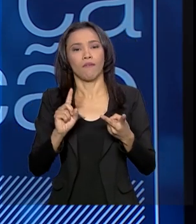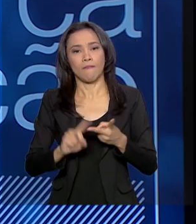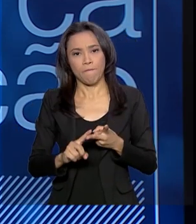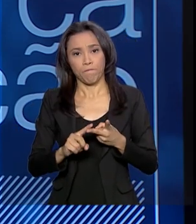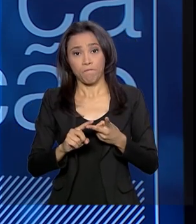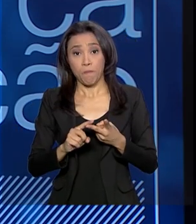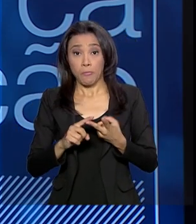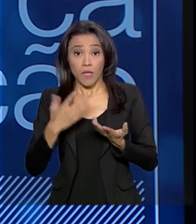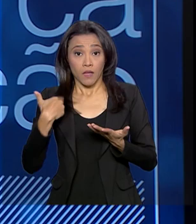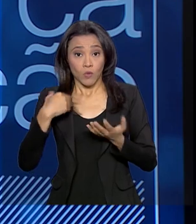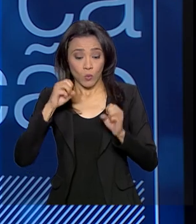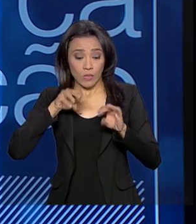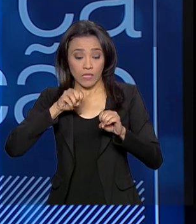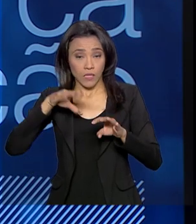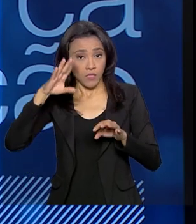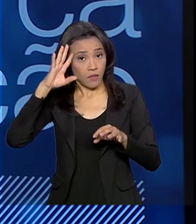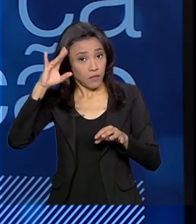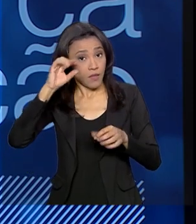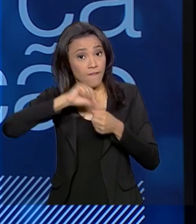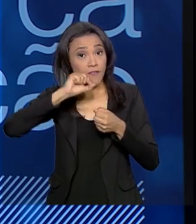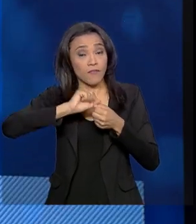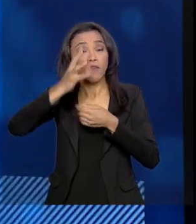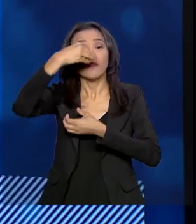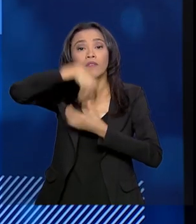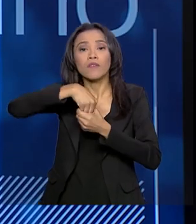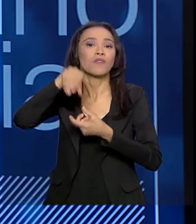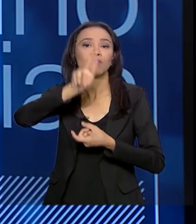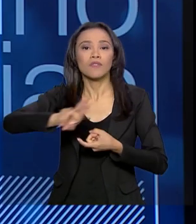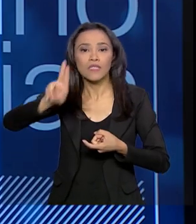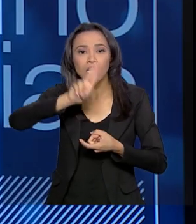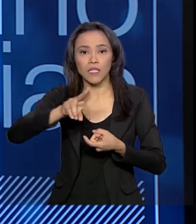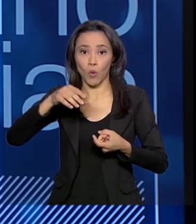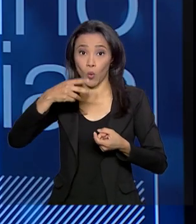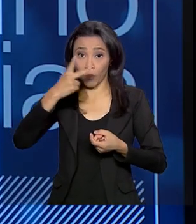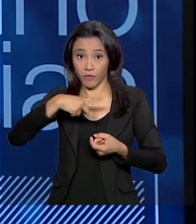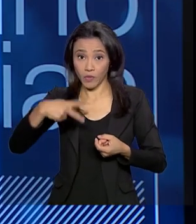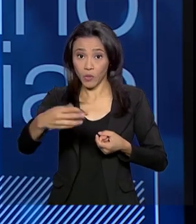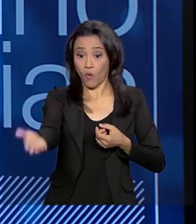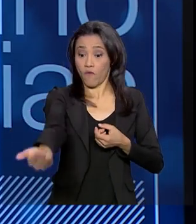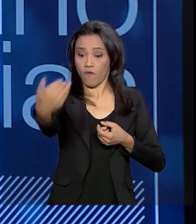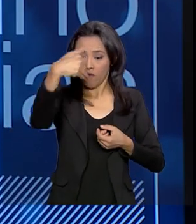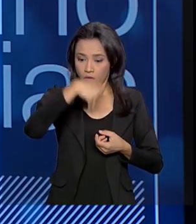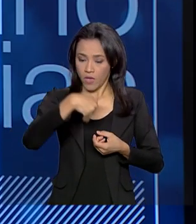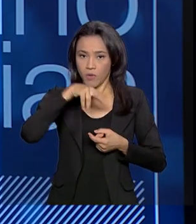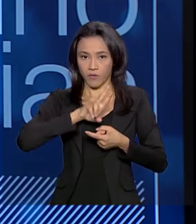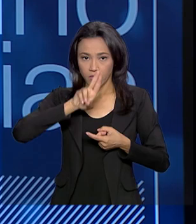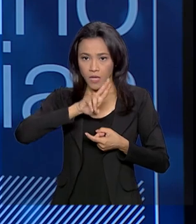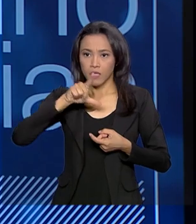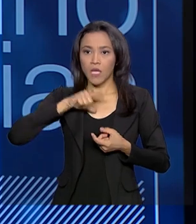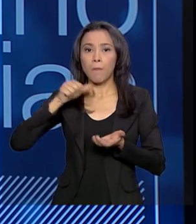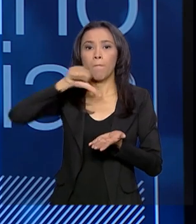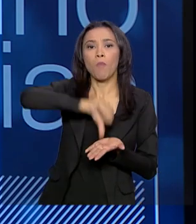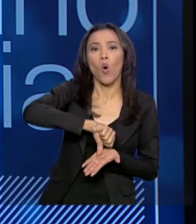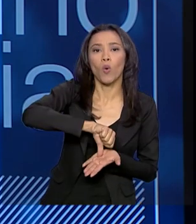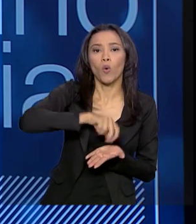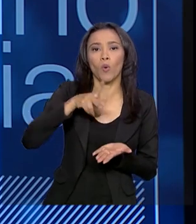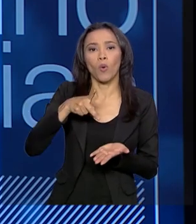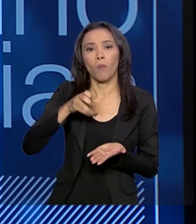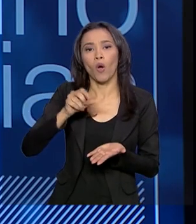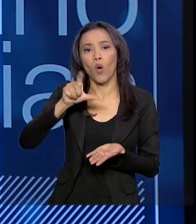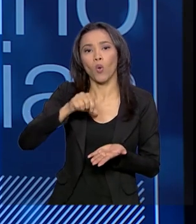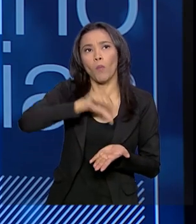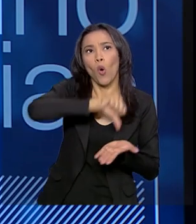conteúdo tem que ser feito na universidade, então o professor se desloca para lá, mas a gente coloca polos próximos de